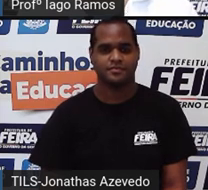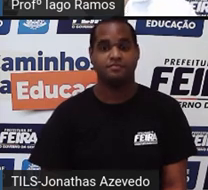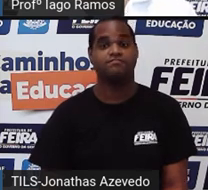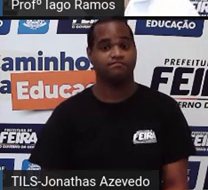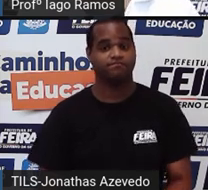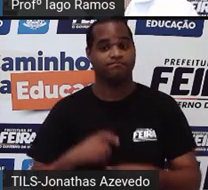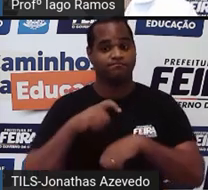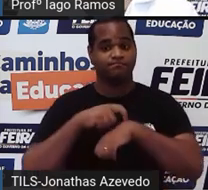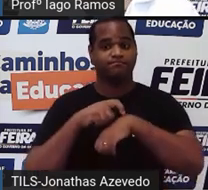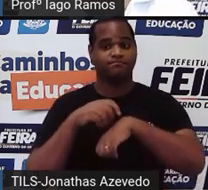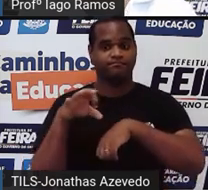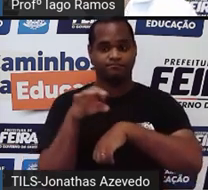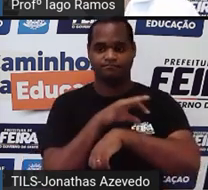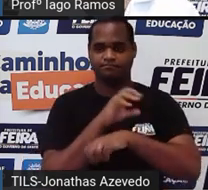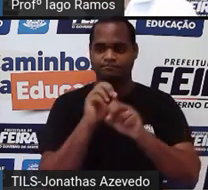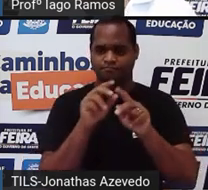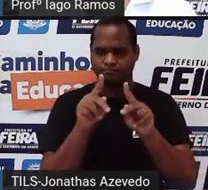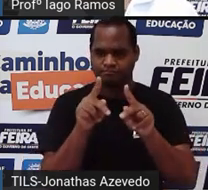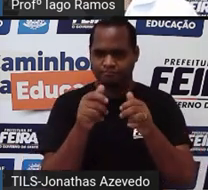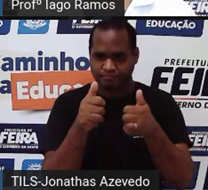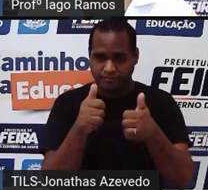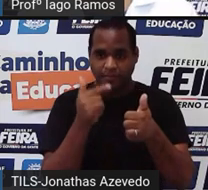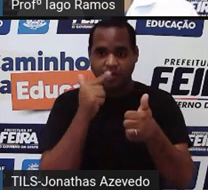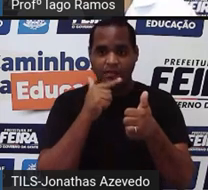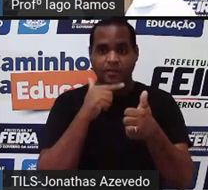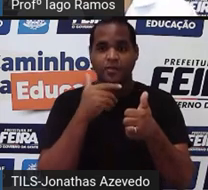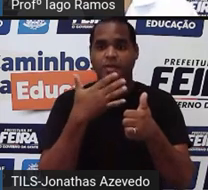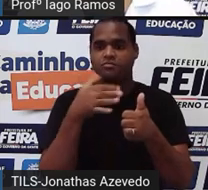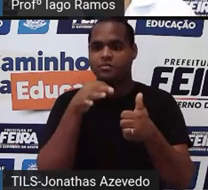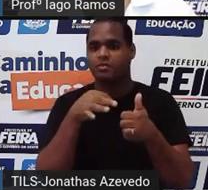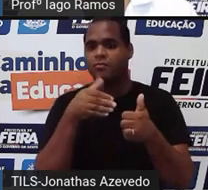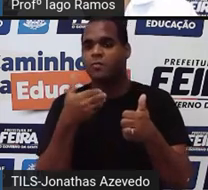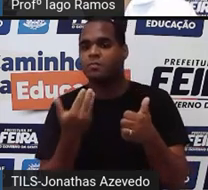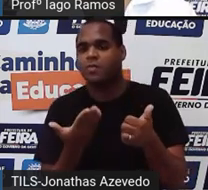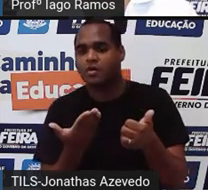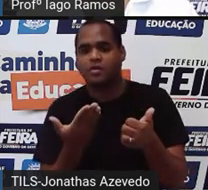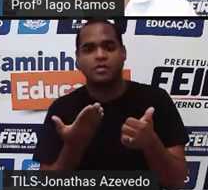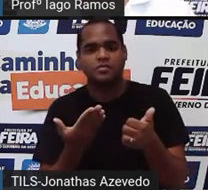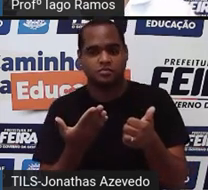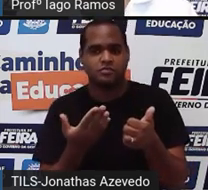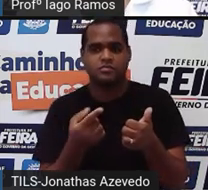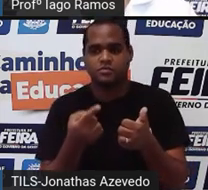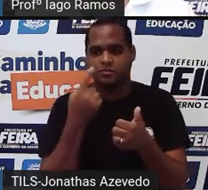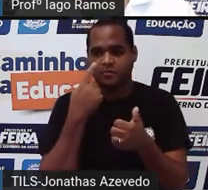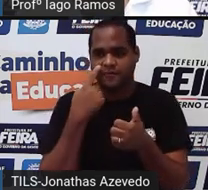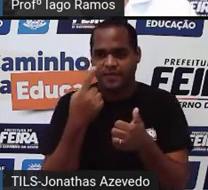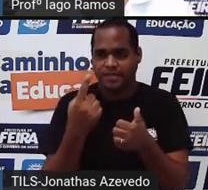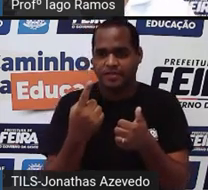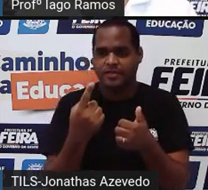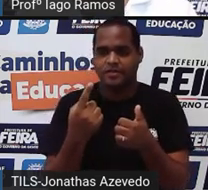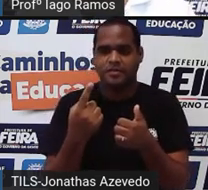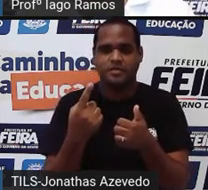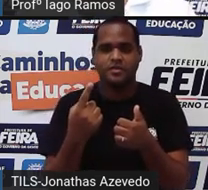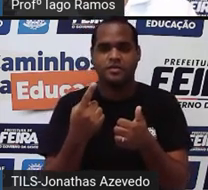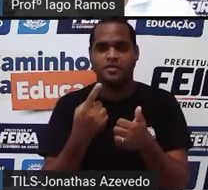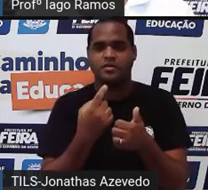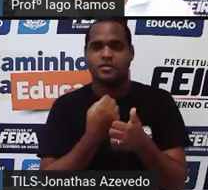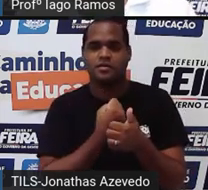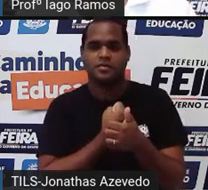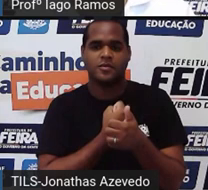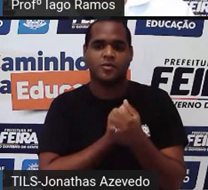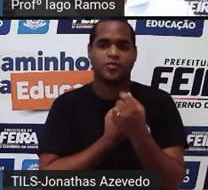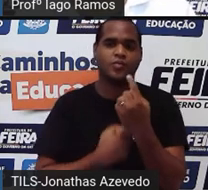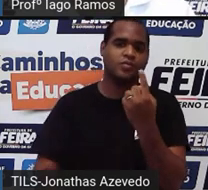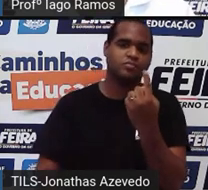prontinho e aí onde é que tá certo ali tá se a gente olha pra a figurazinha de